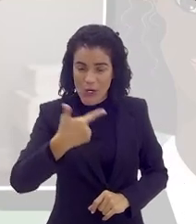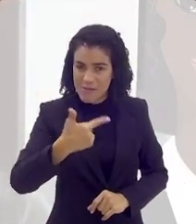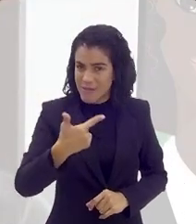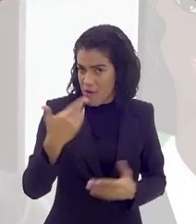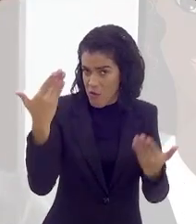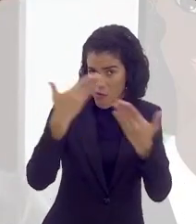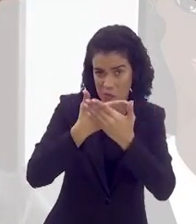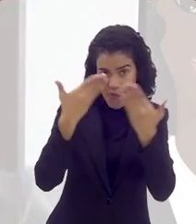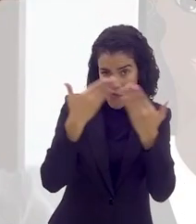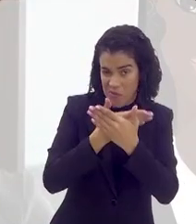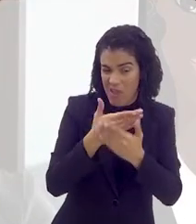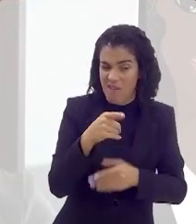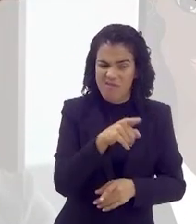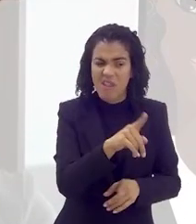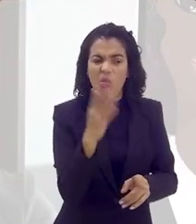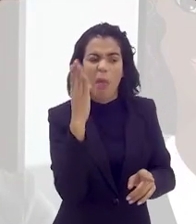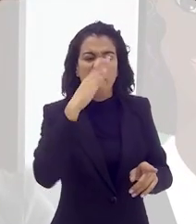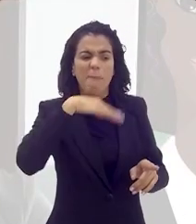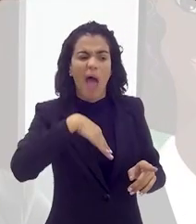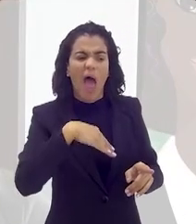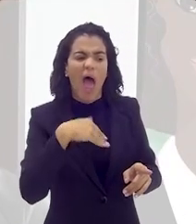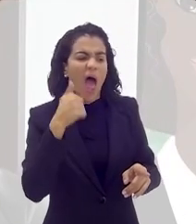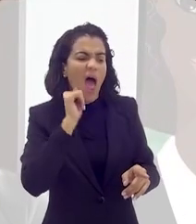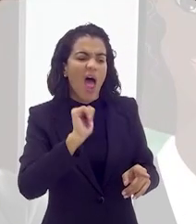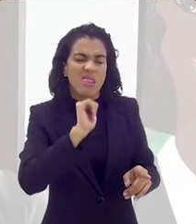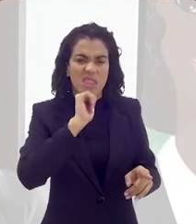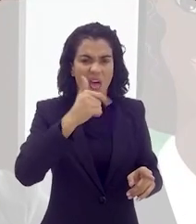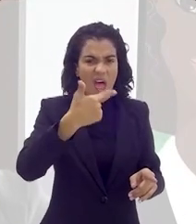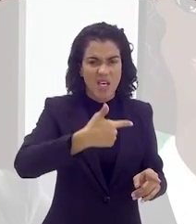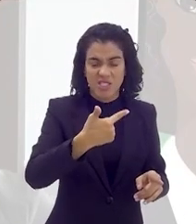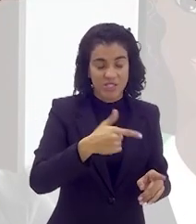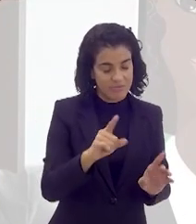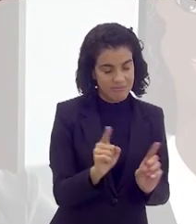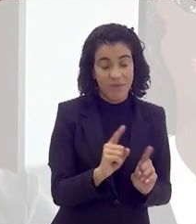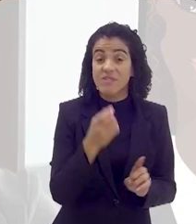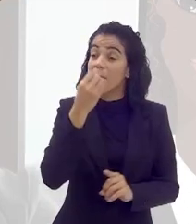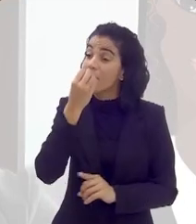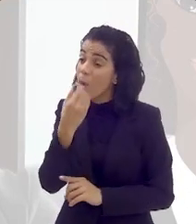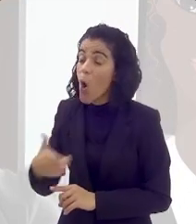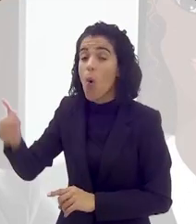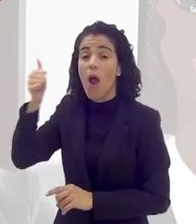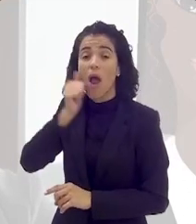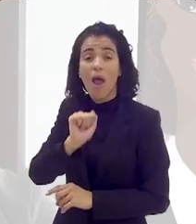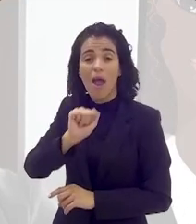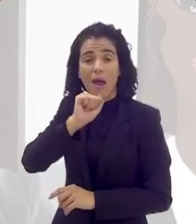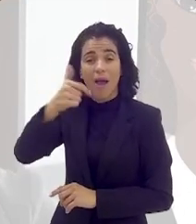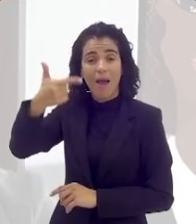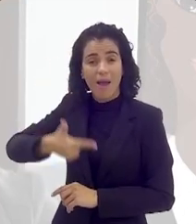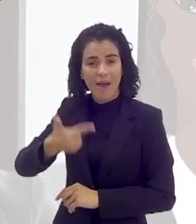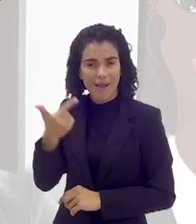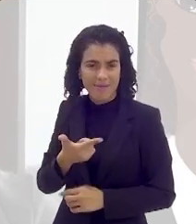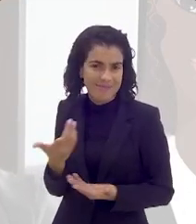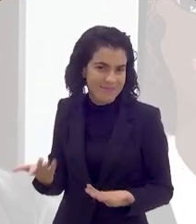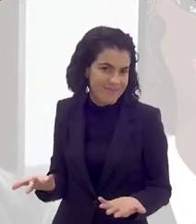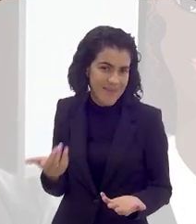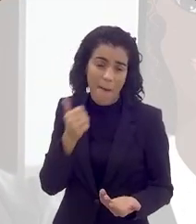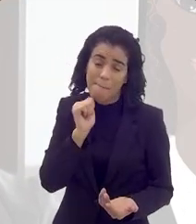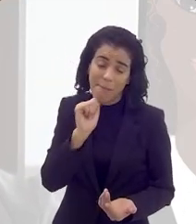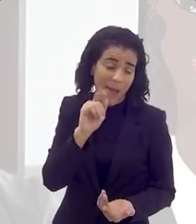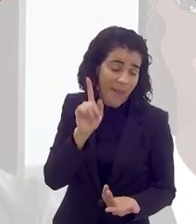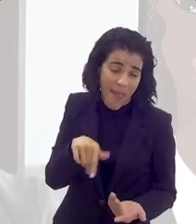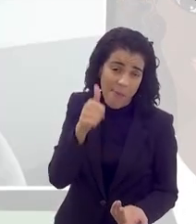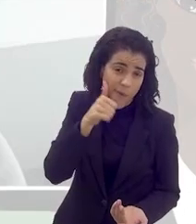drasto, não, não vi, agora, não, você não é madrasta, você é boa drasta. Boa drasta. É porque quem é má é a mulher